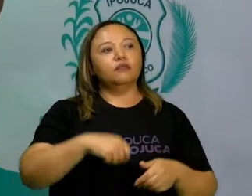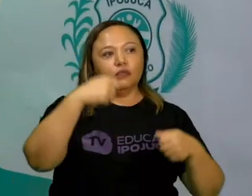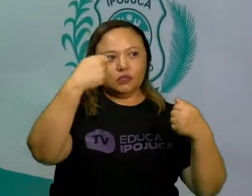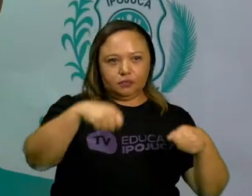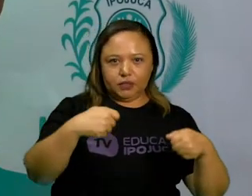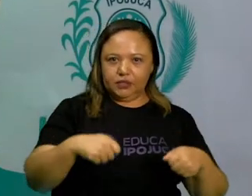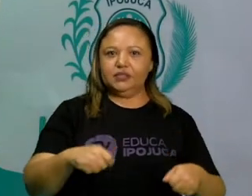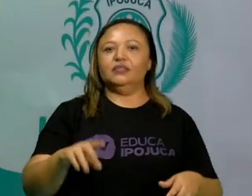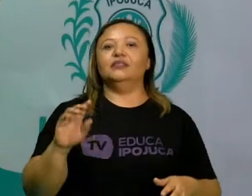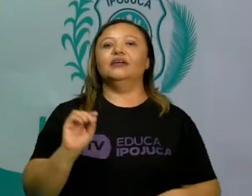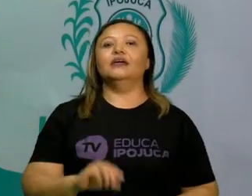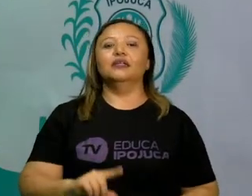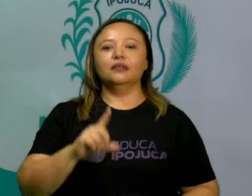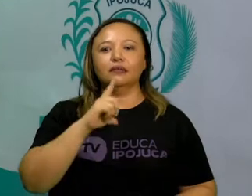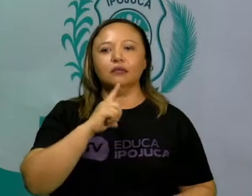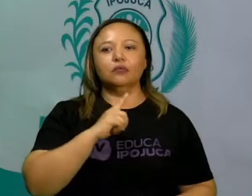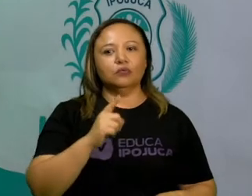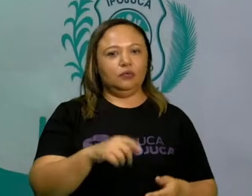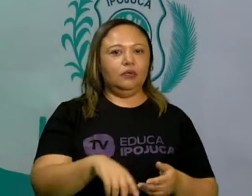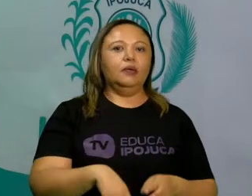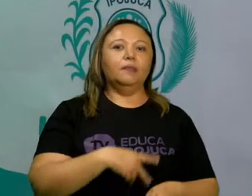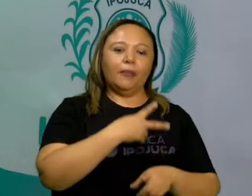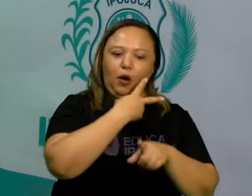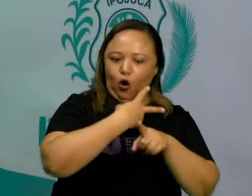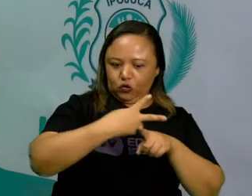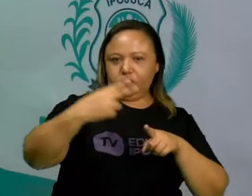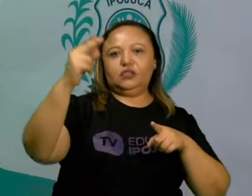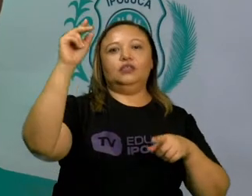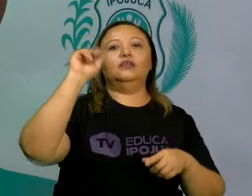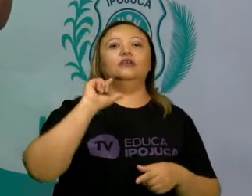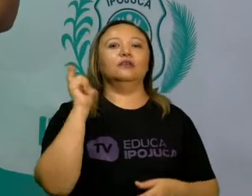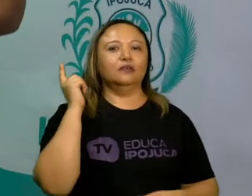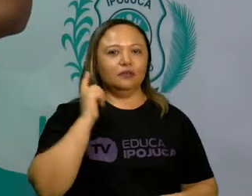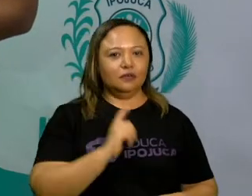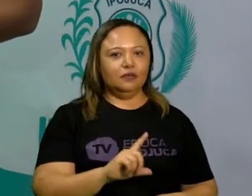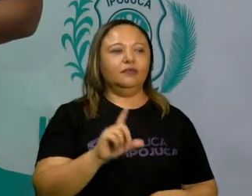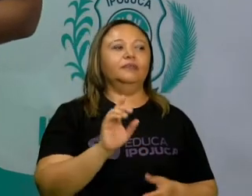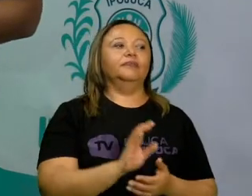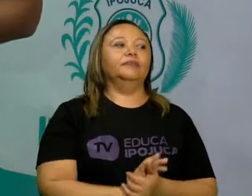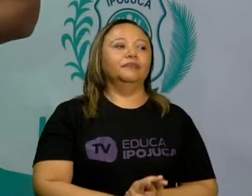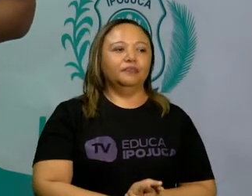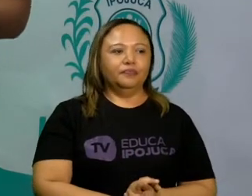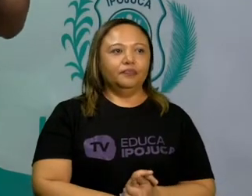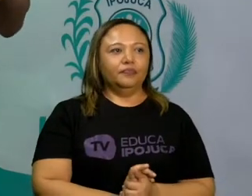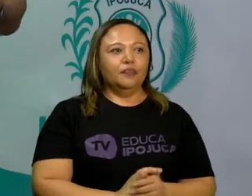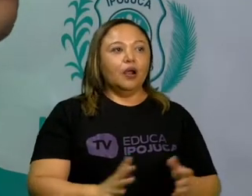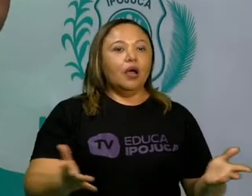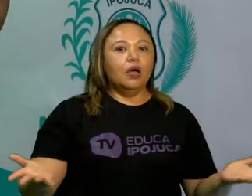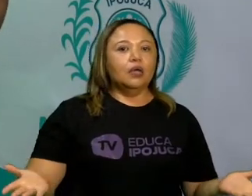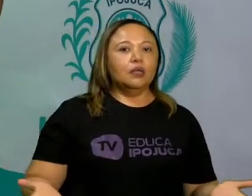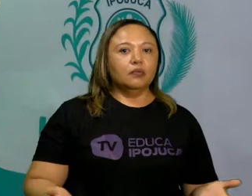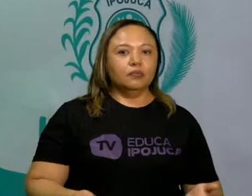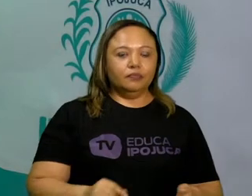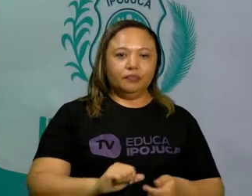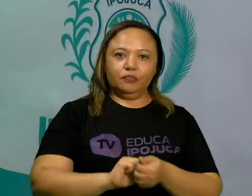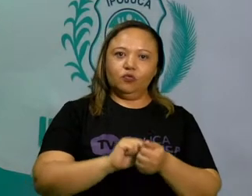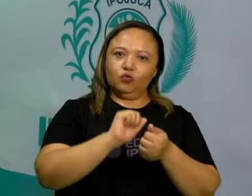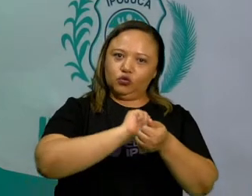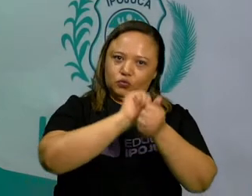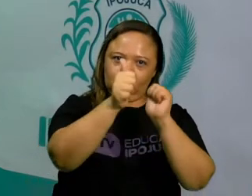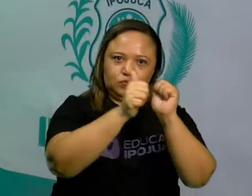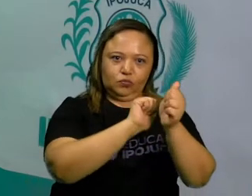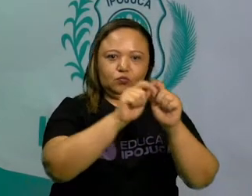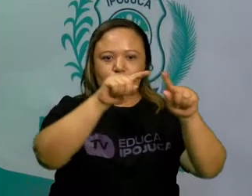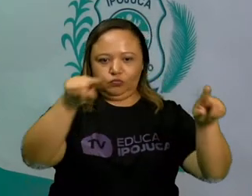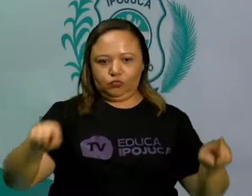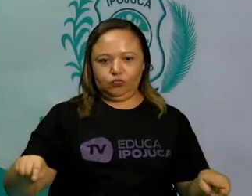de um pouquinho de sorte e de sagacidade para conseguir jogá-los. Eles vão, os jogos